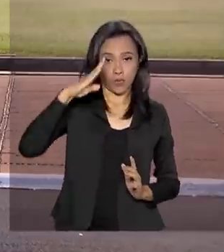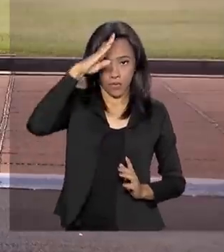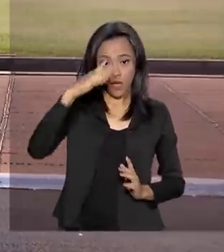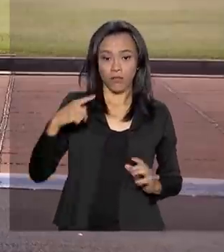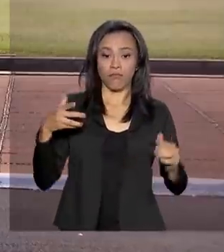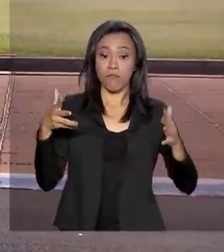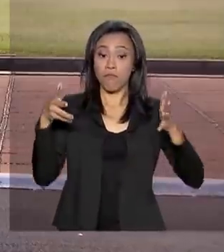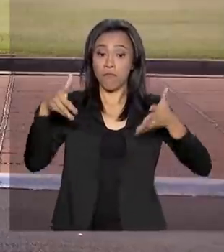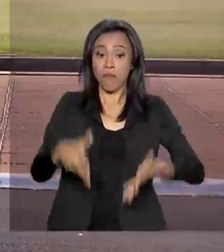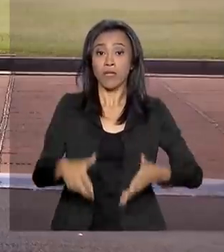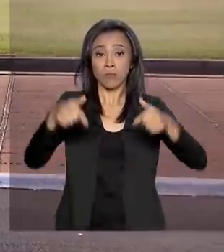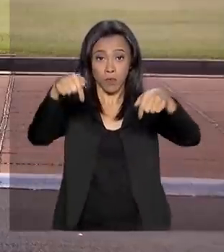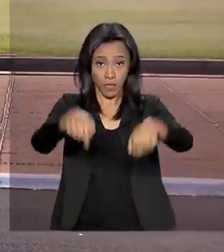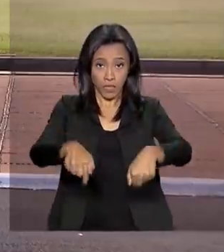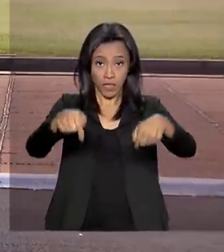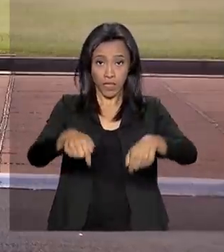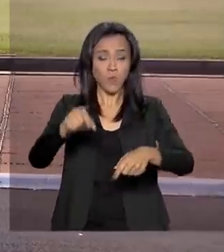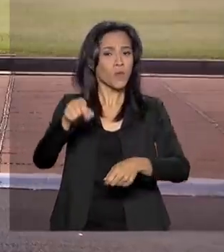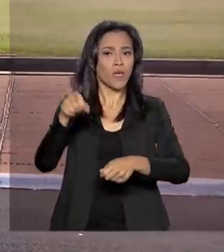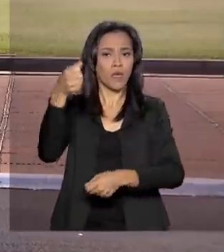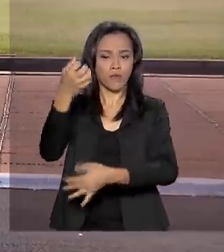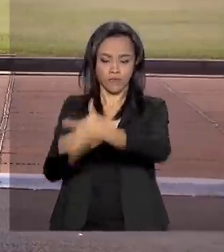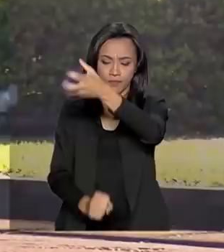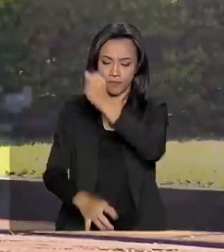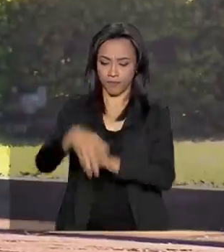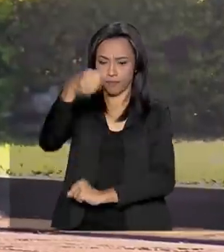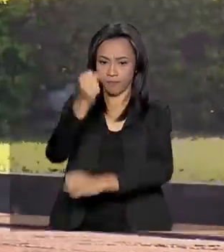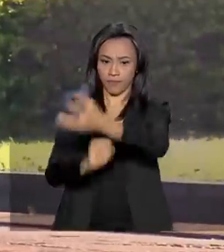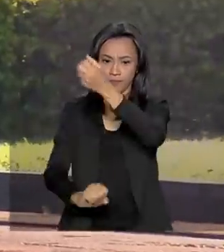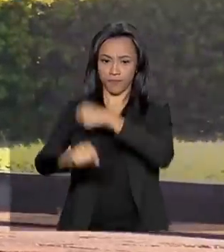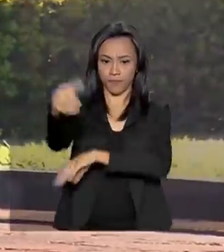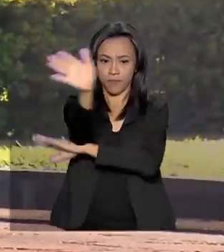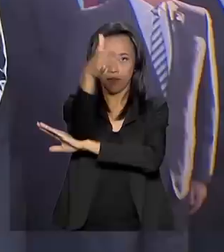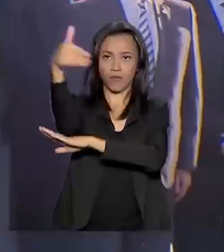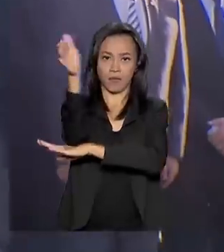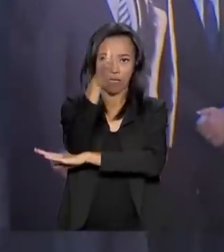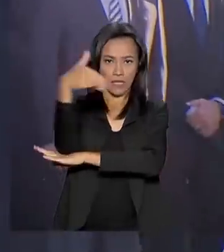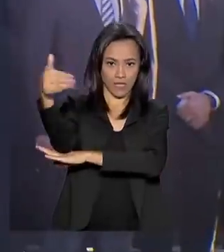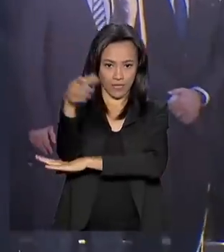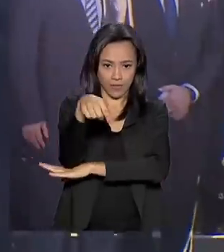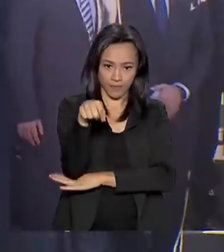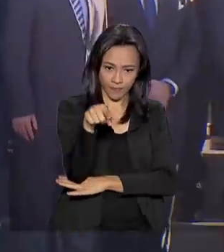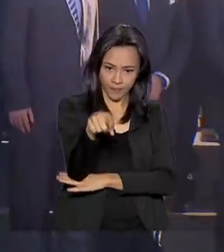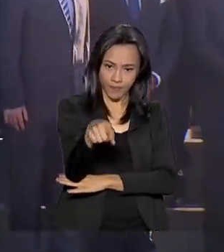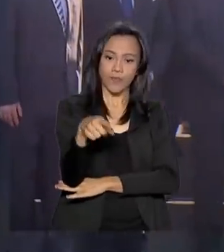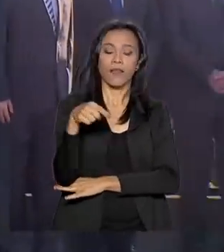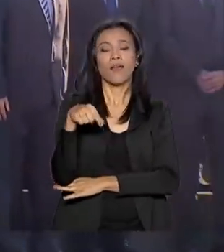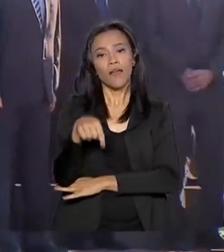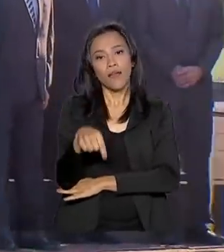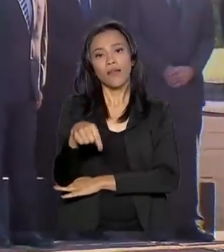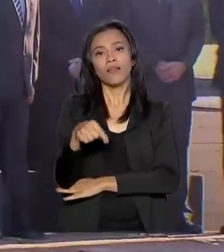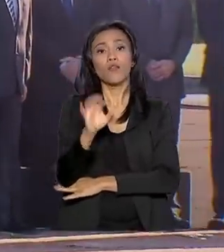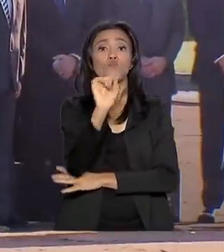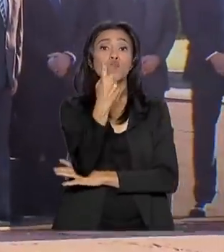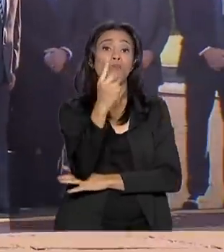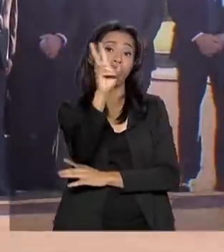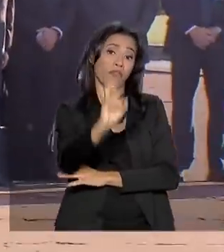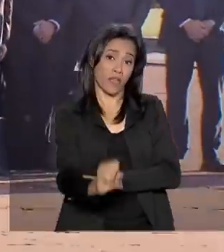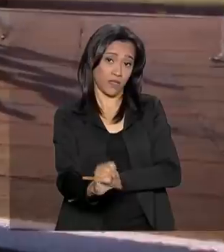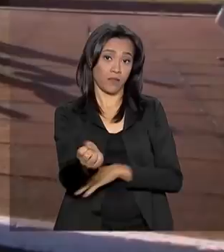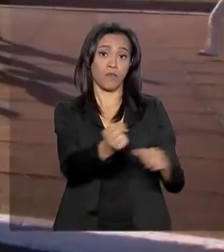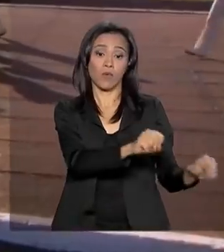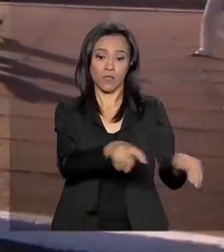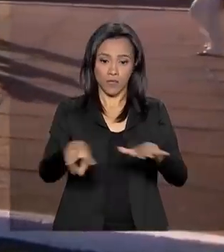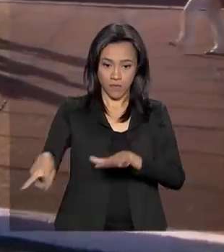gramado da cerimônia de achamento da bandeira nacional. Ele costuma participar deste evento pelo menos uma vez por